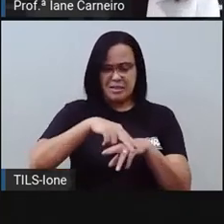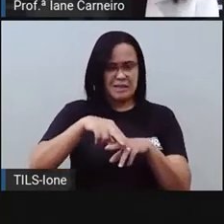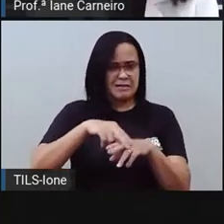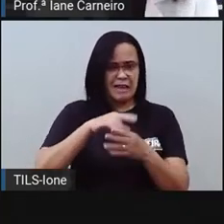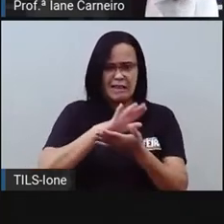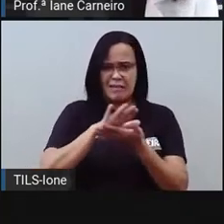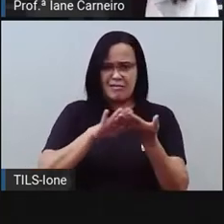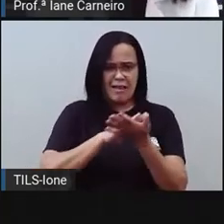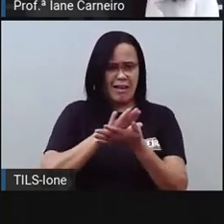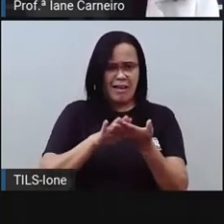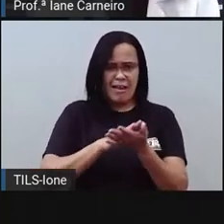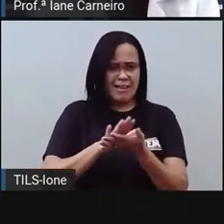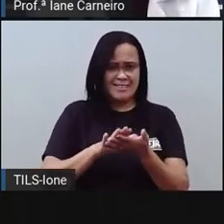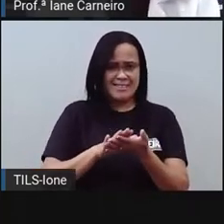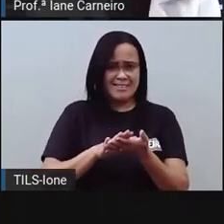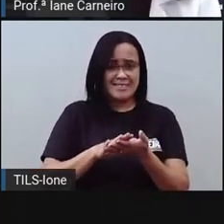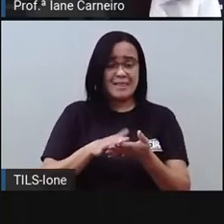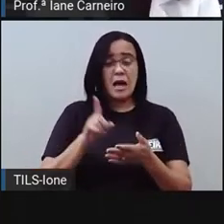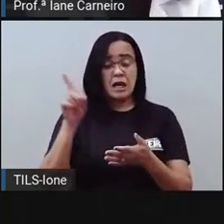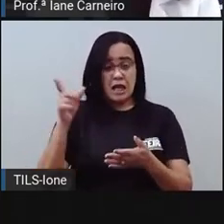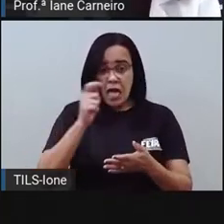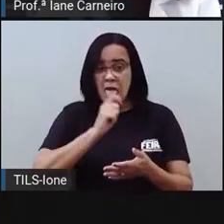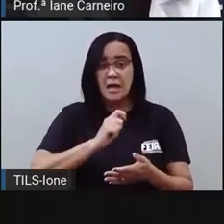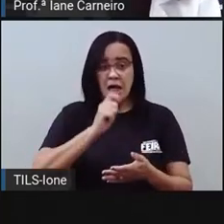pois lá fazia muito calor.